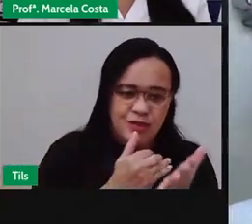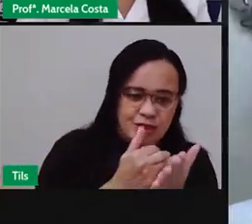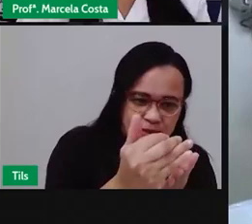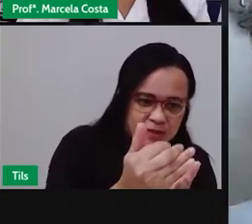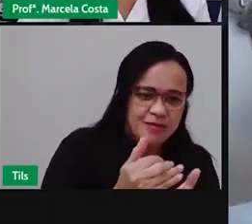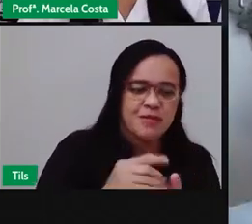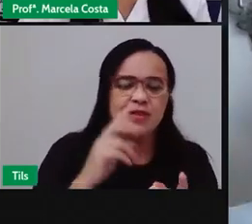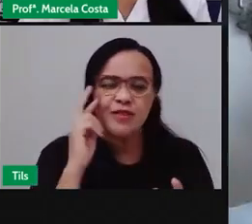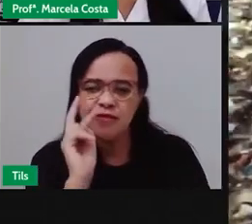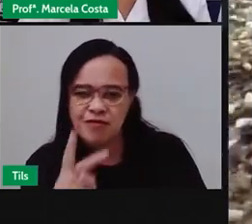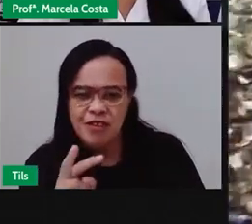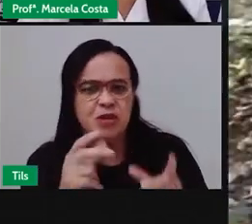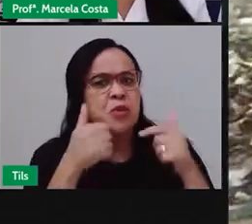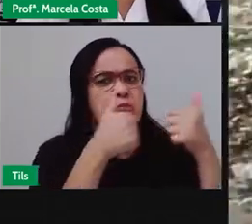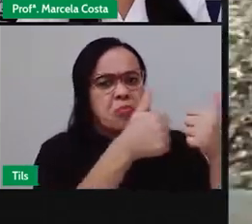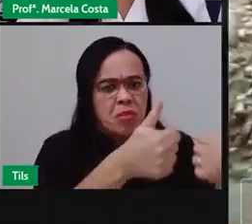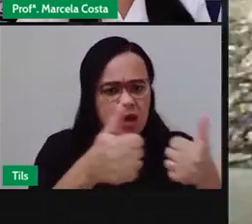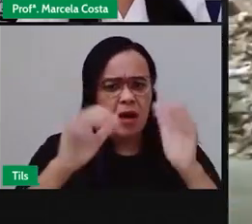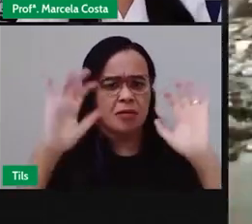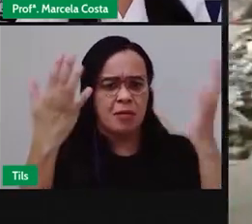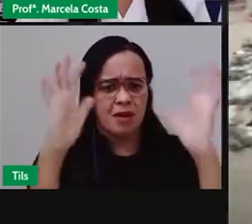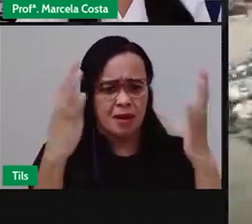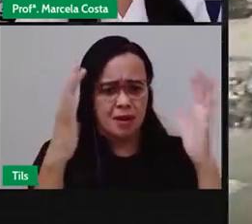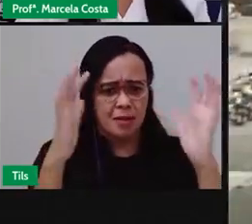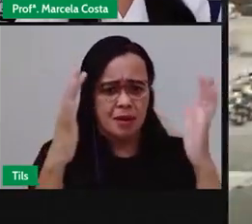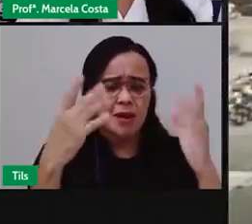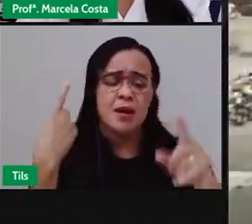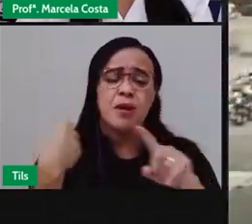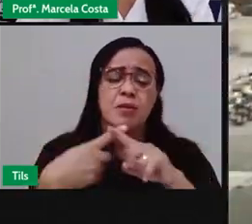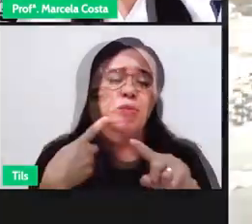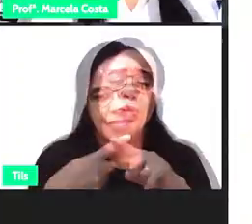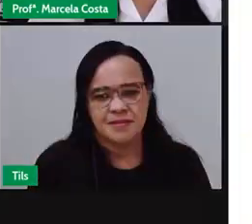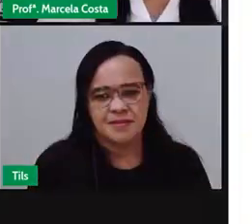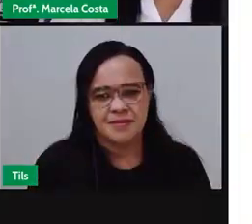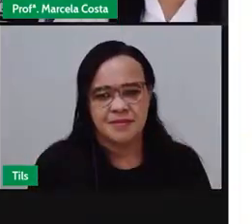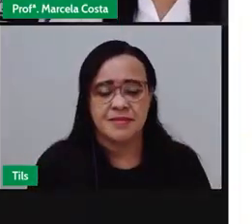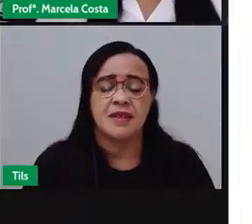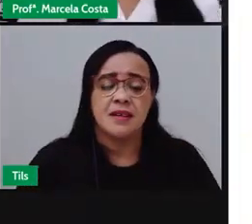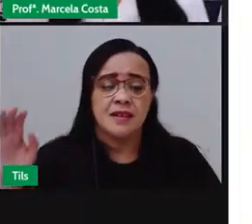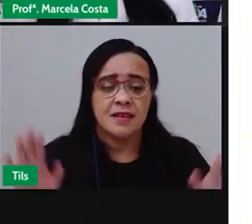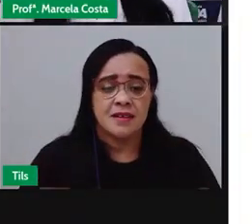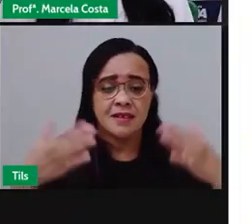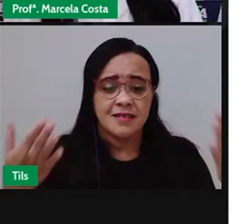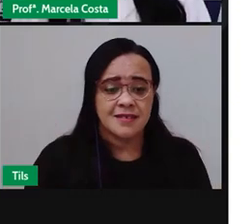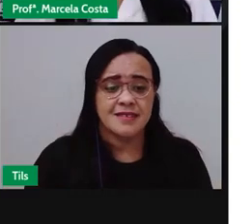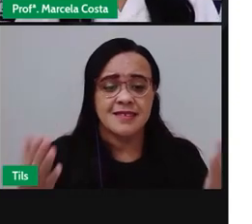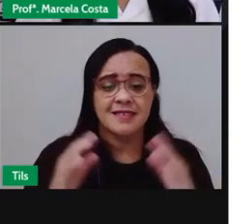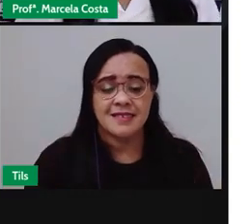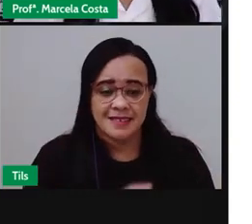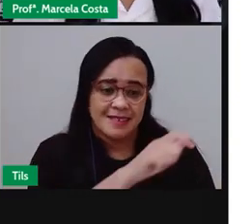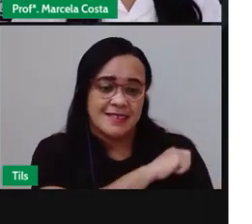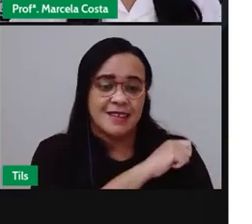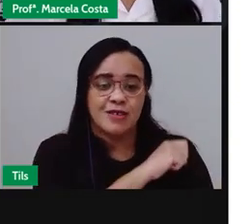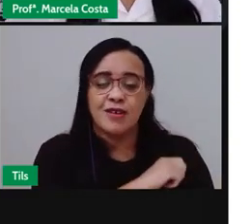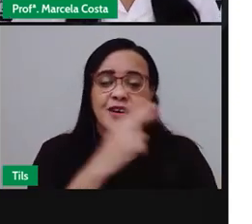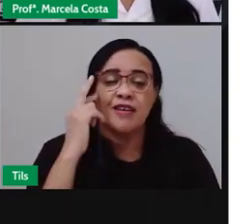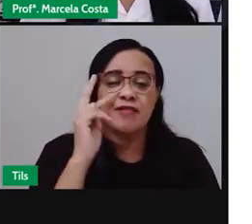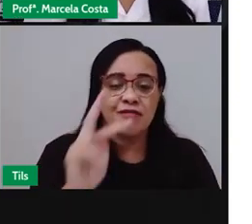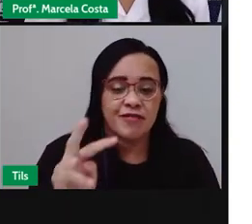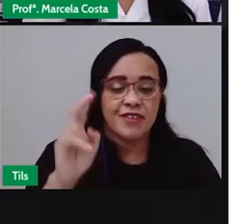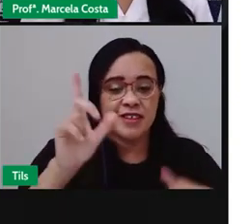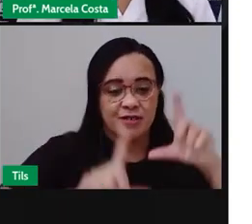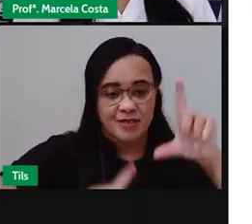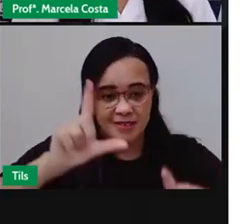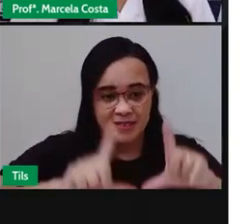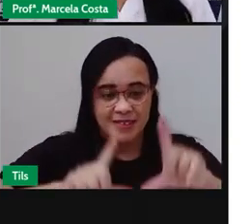UFMG que estuda alternativas para o reaproveitamento Então, criança vimos ali uma